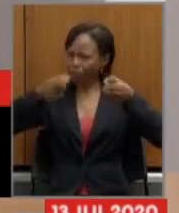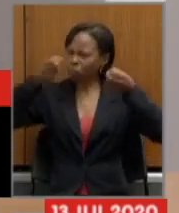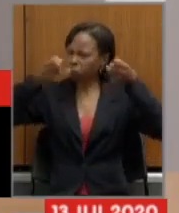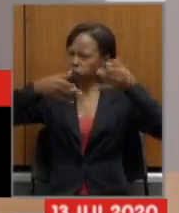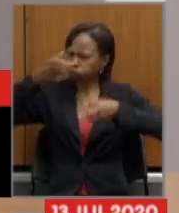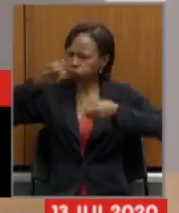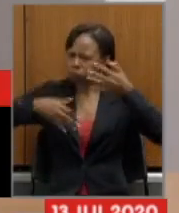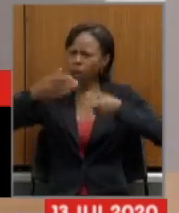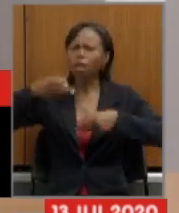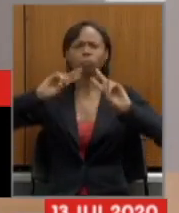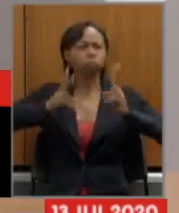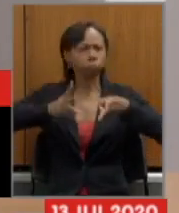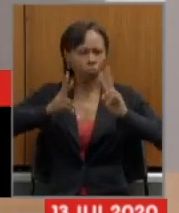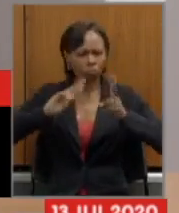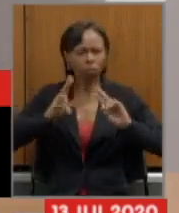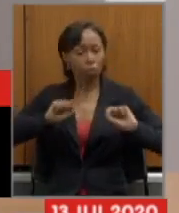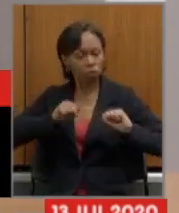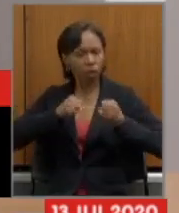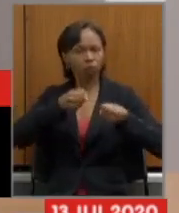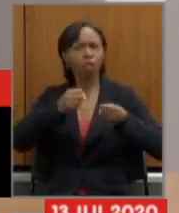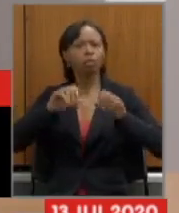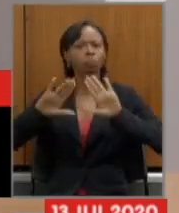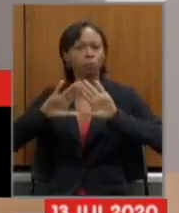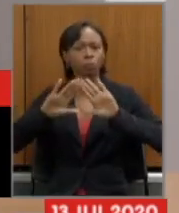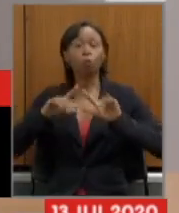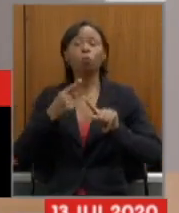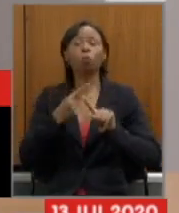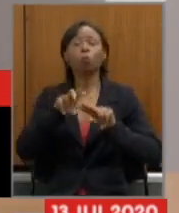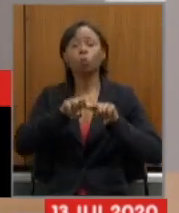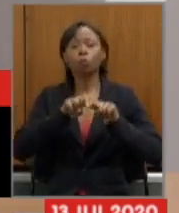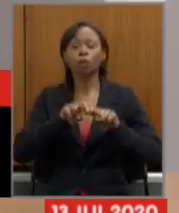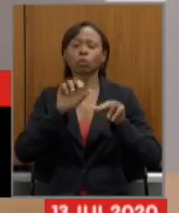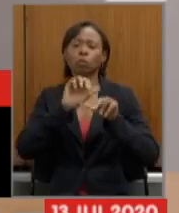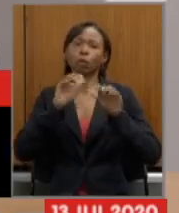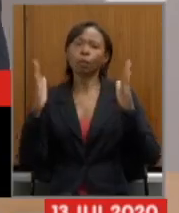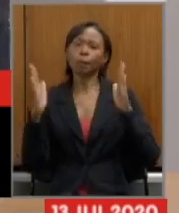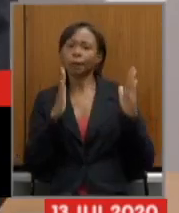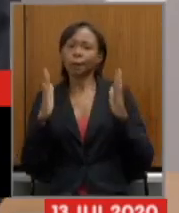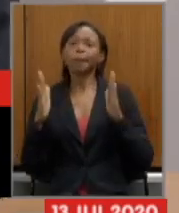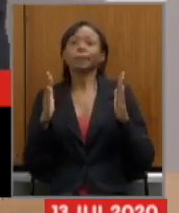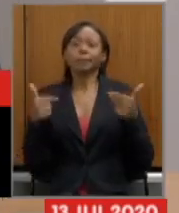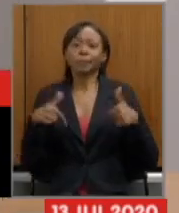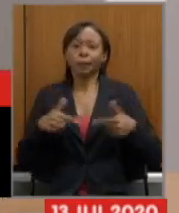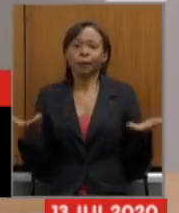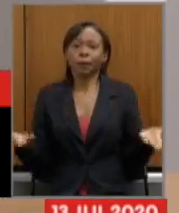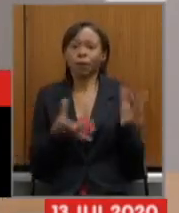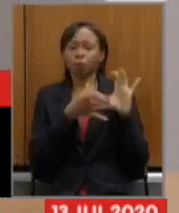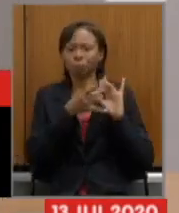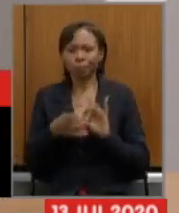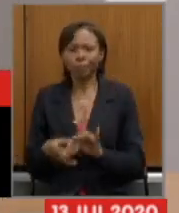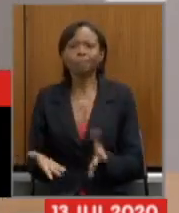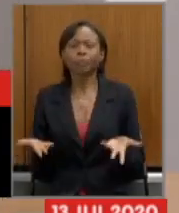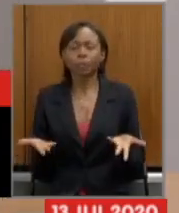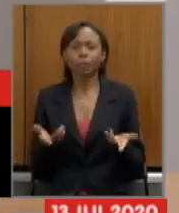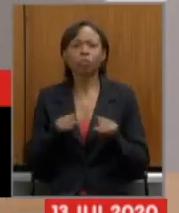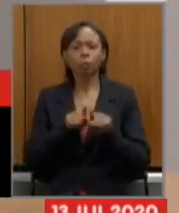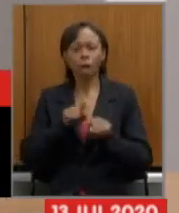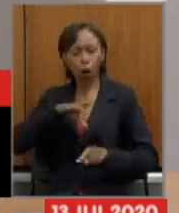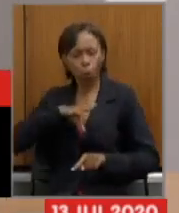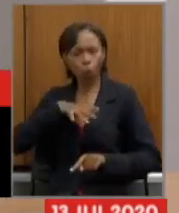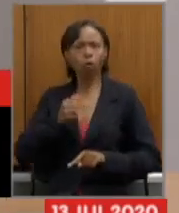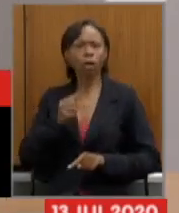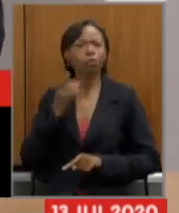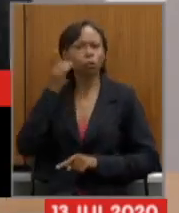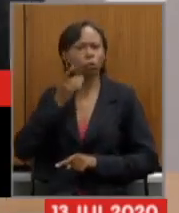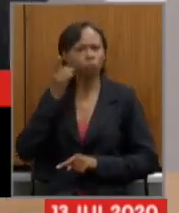defender o parlamento por conta do momento que a gente está vivendo e da disposição e coragem das deputadas e deputadas em participarem